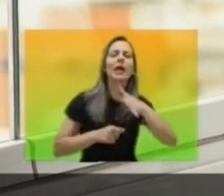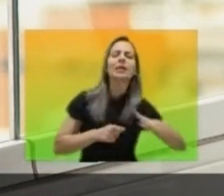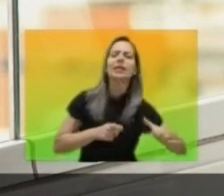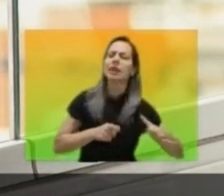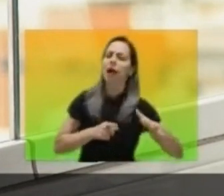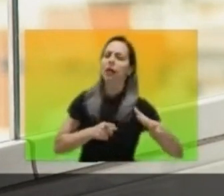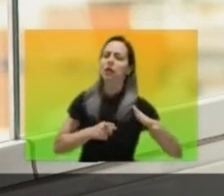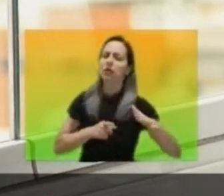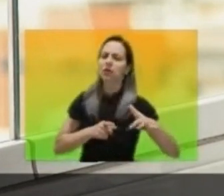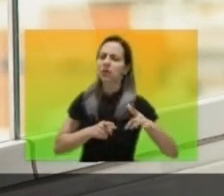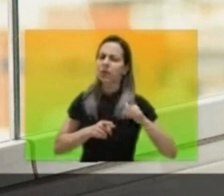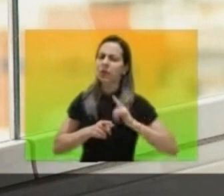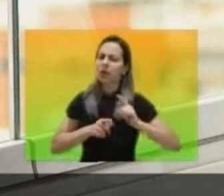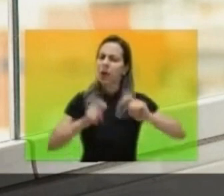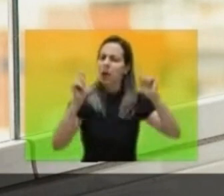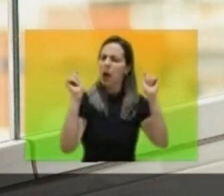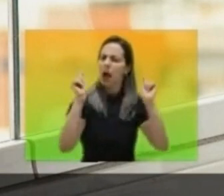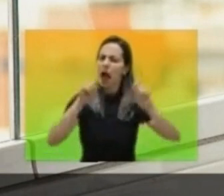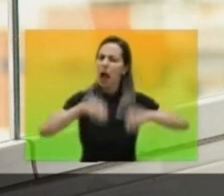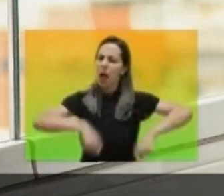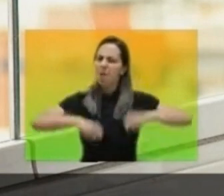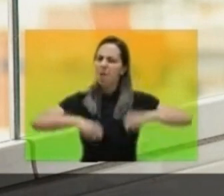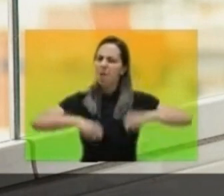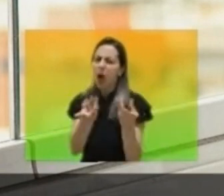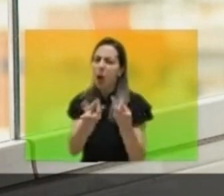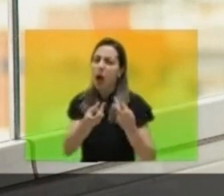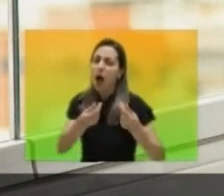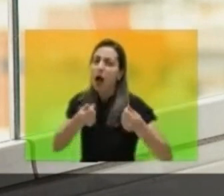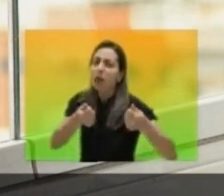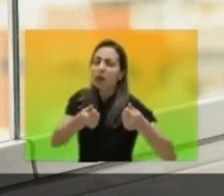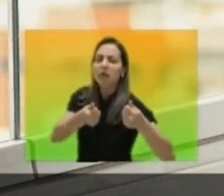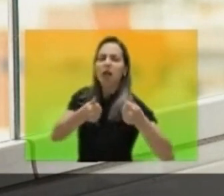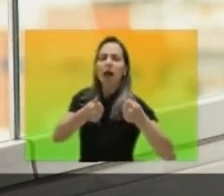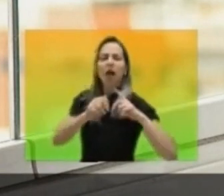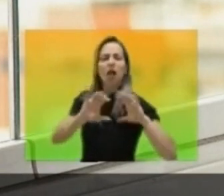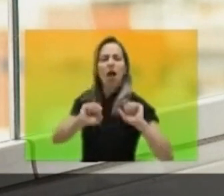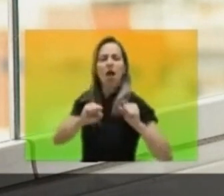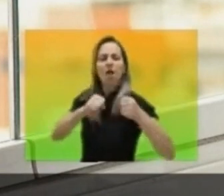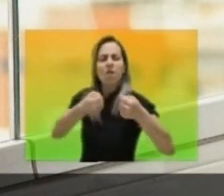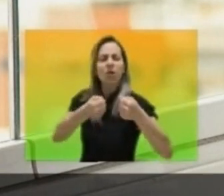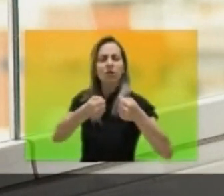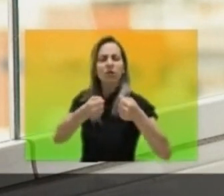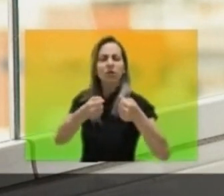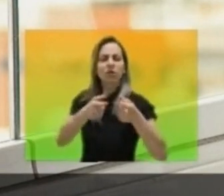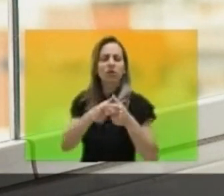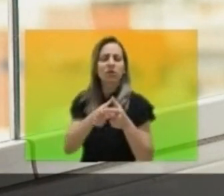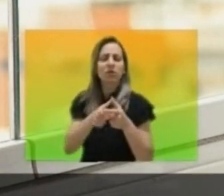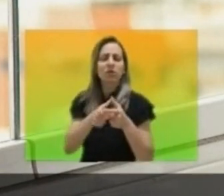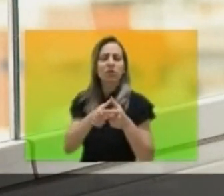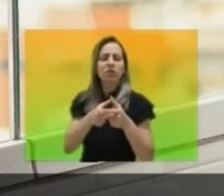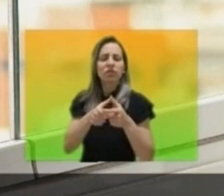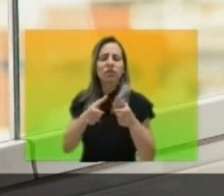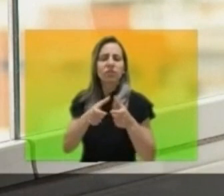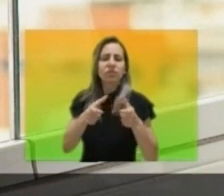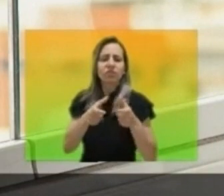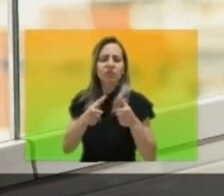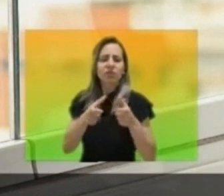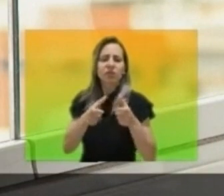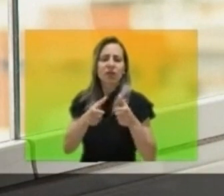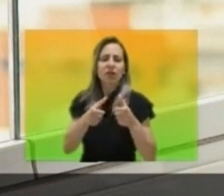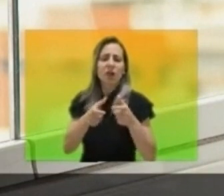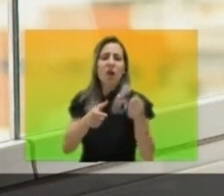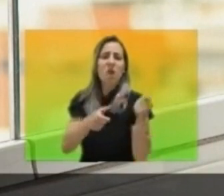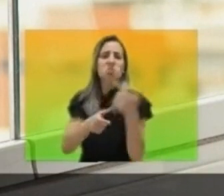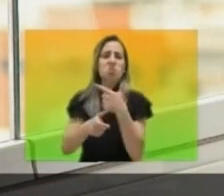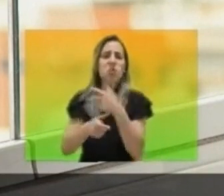com maior capacidade, potencial, qualidade e força, cresce menos que a vizinha Praia